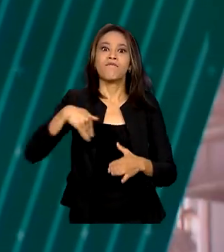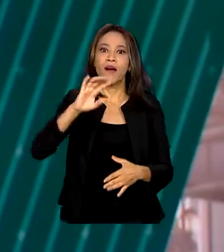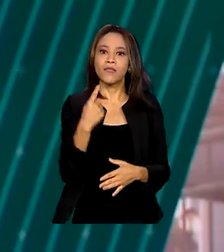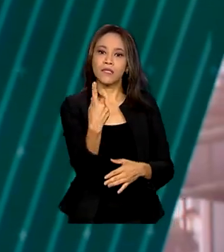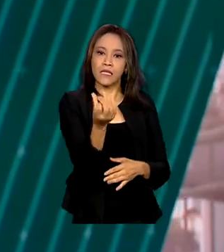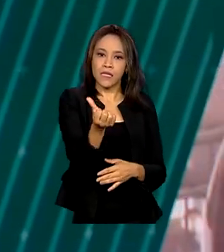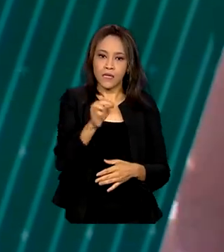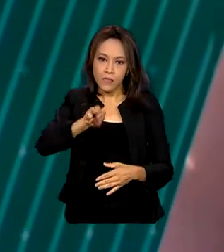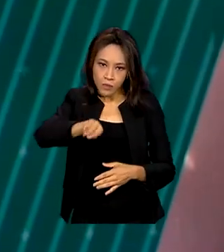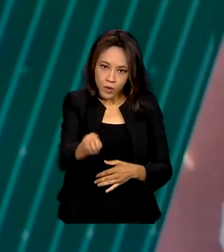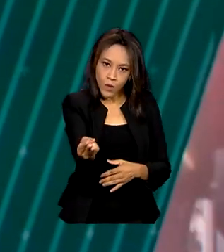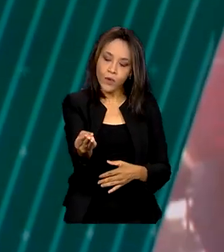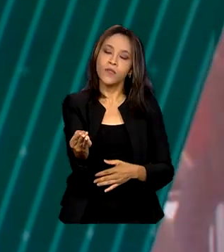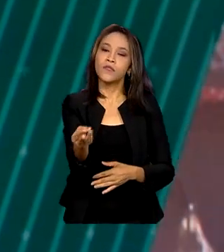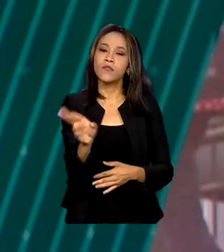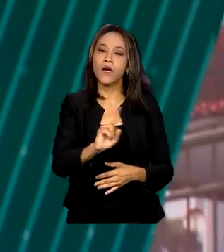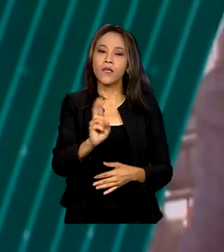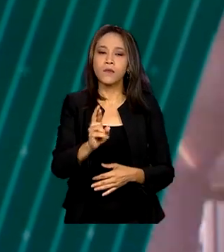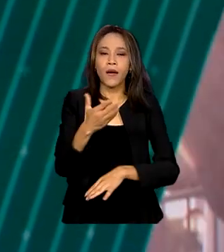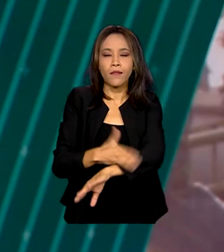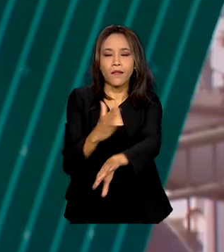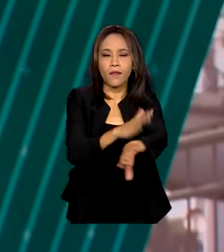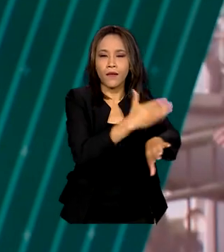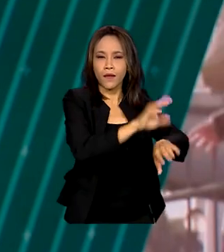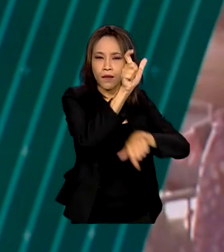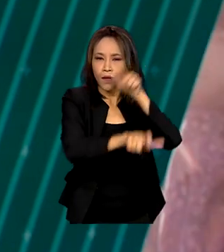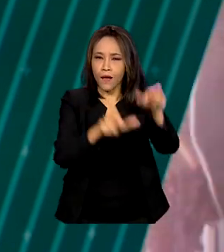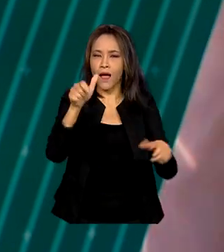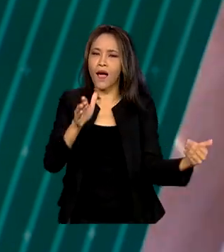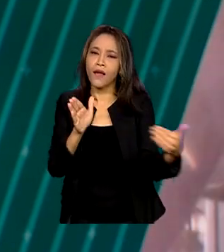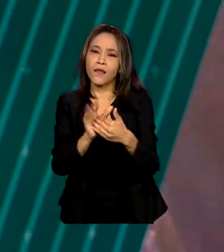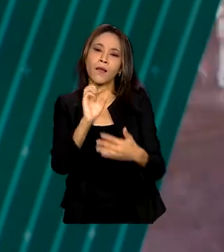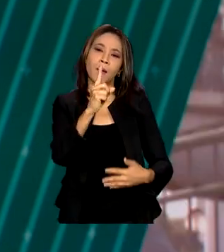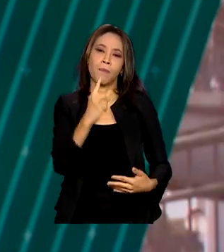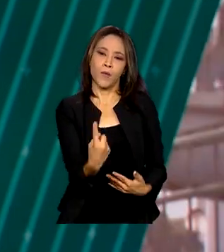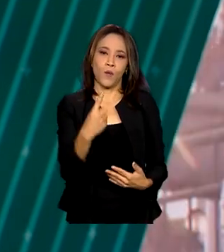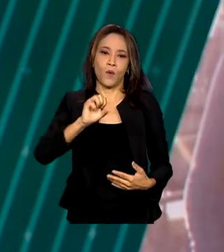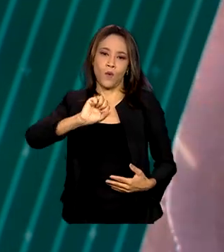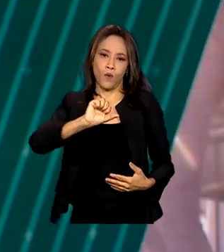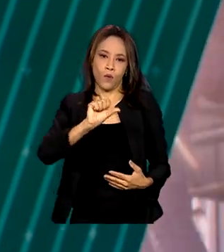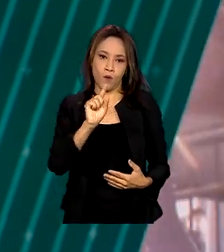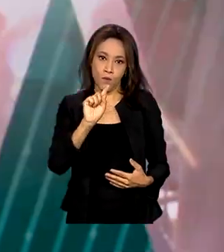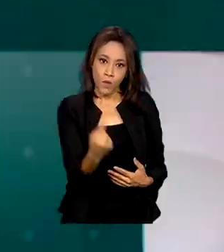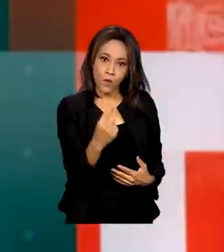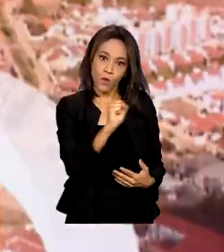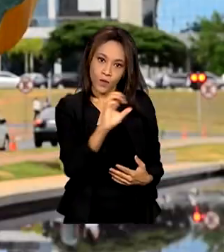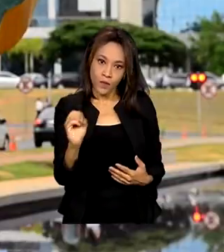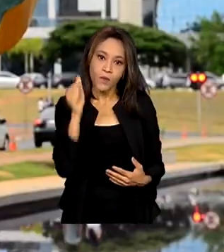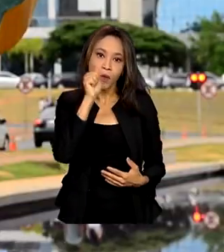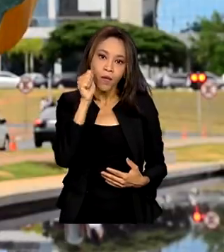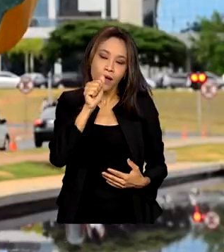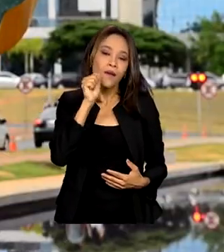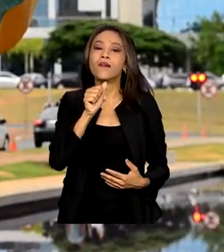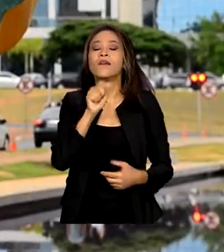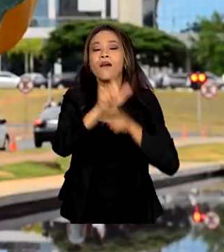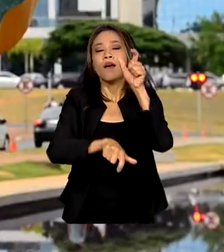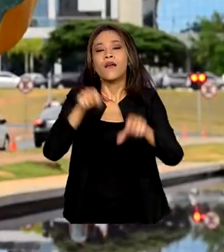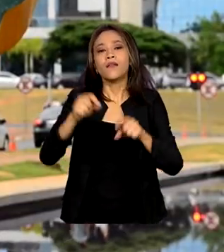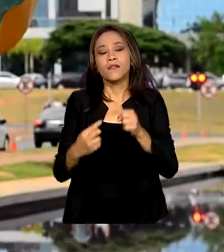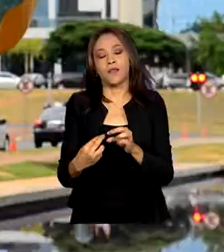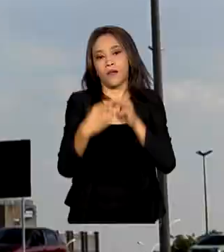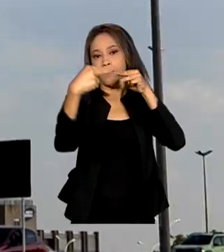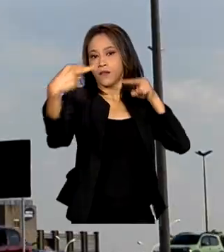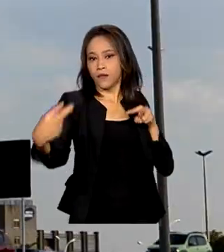milhões de reais para capacitar até 1.800 mulheres em cursos presenciais e à distância. A Caixa